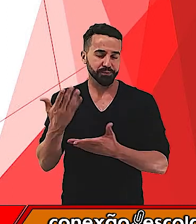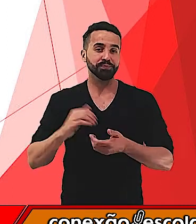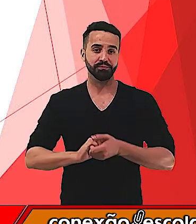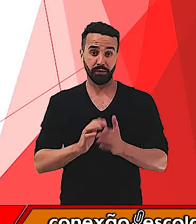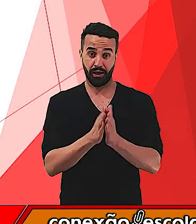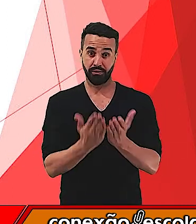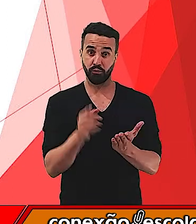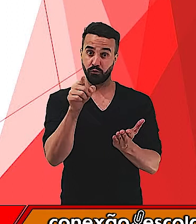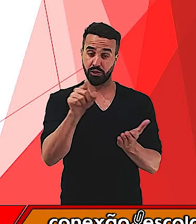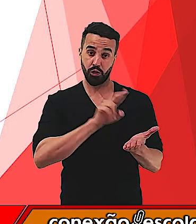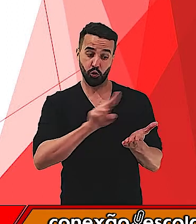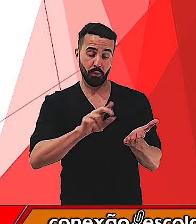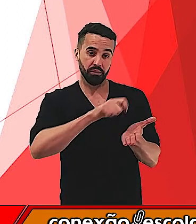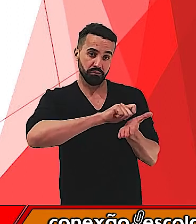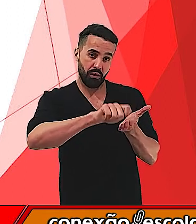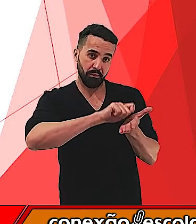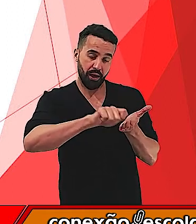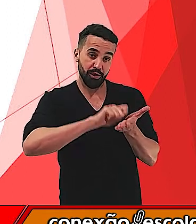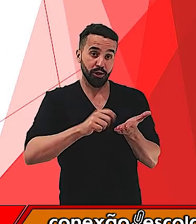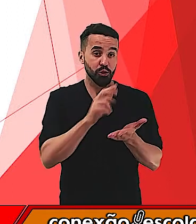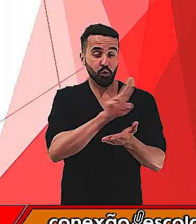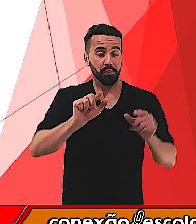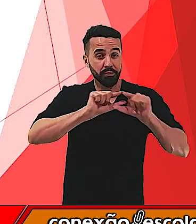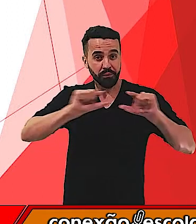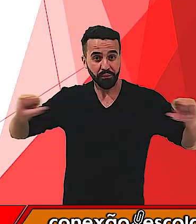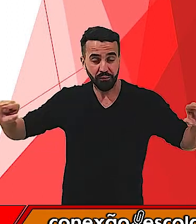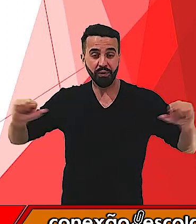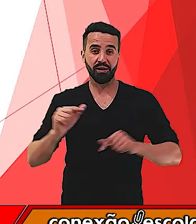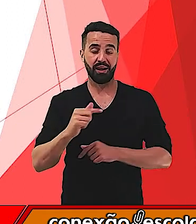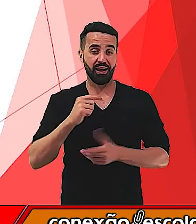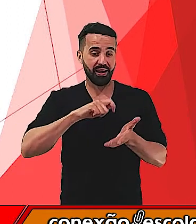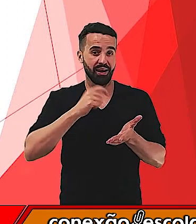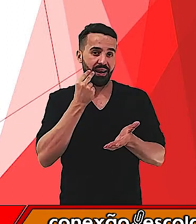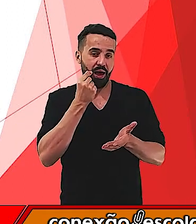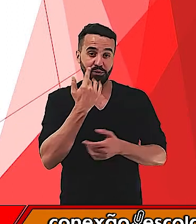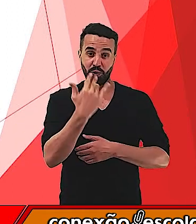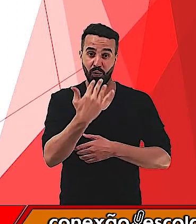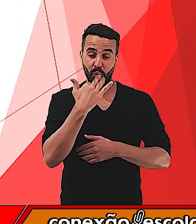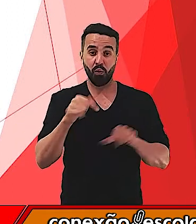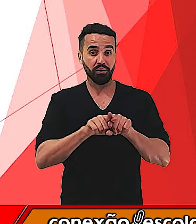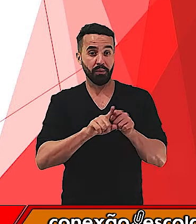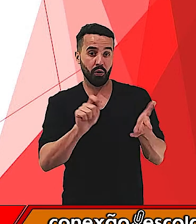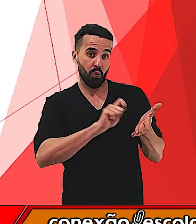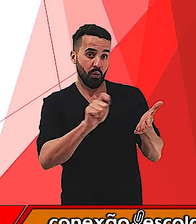escreva o seu nome completo com lápis de cor e colora, vai colorir o seu sobrenome.